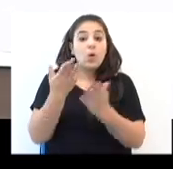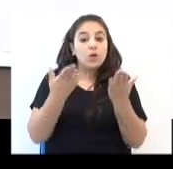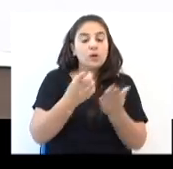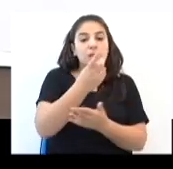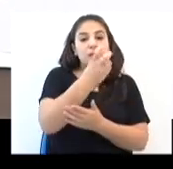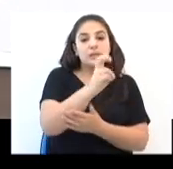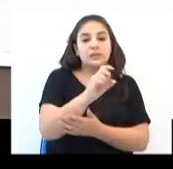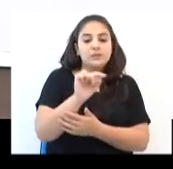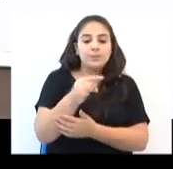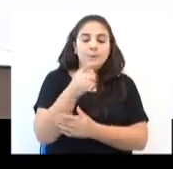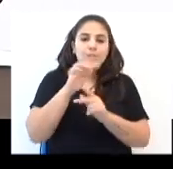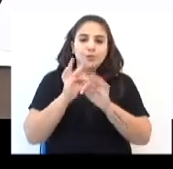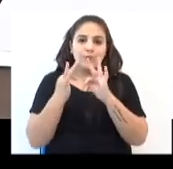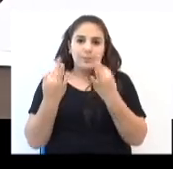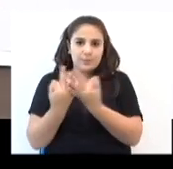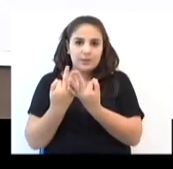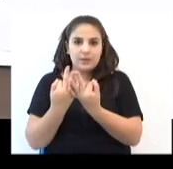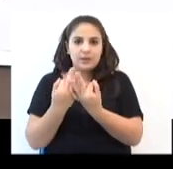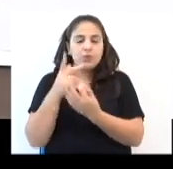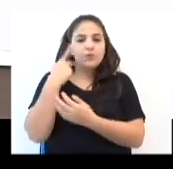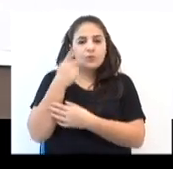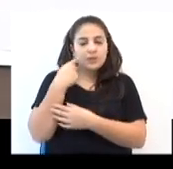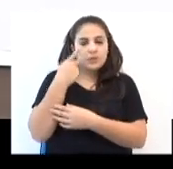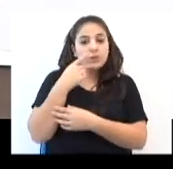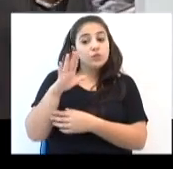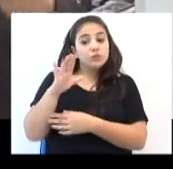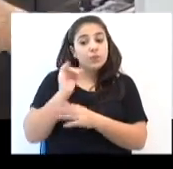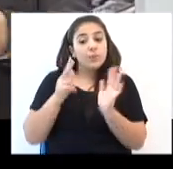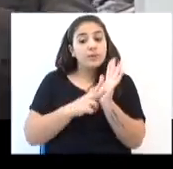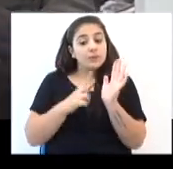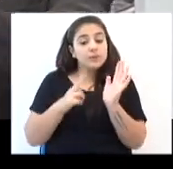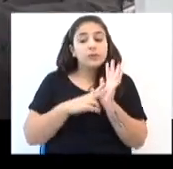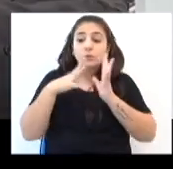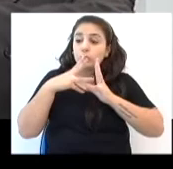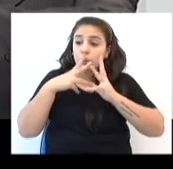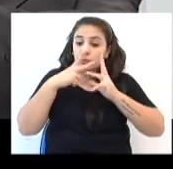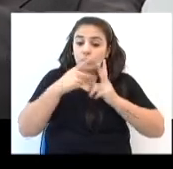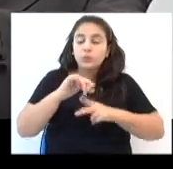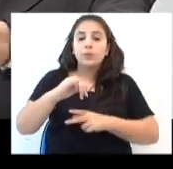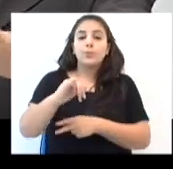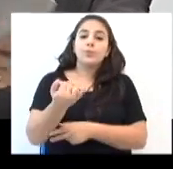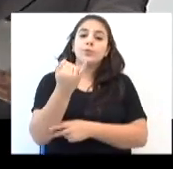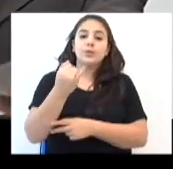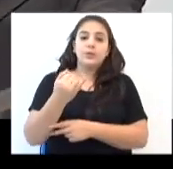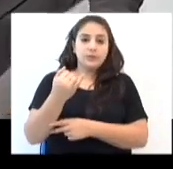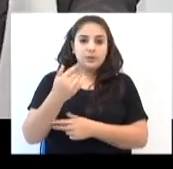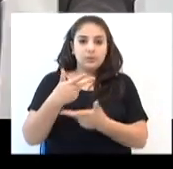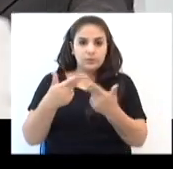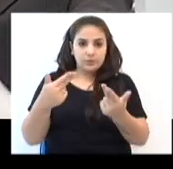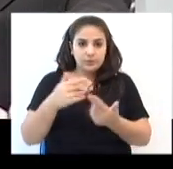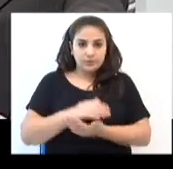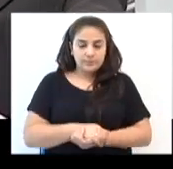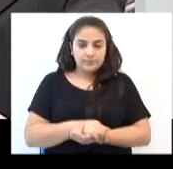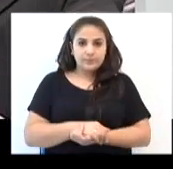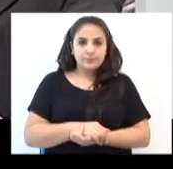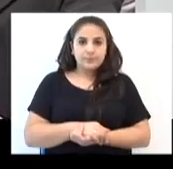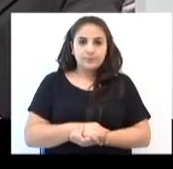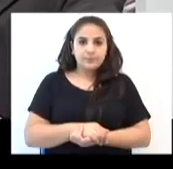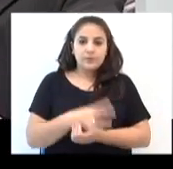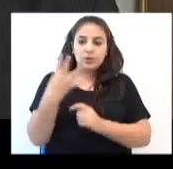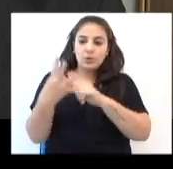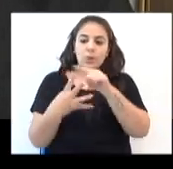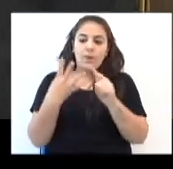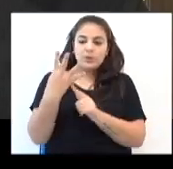15 mil famílias. O orador do grande expediente chama a atenção para que todos aproveitem as oportunidades.